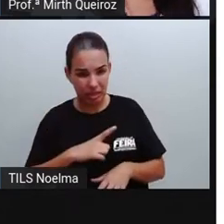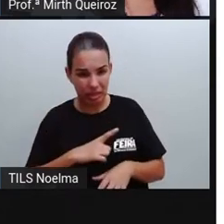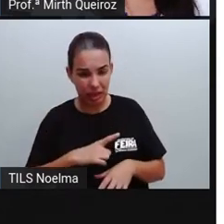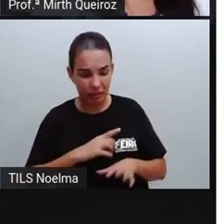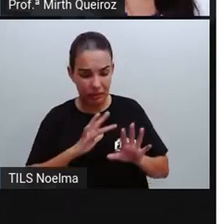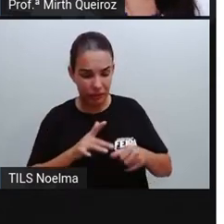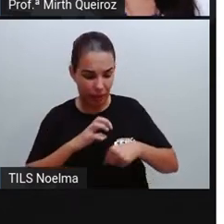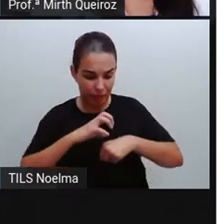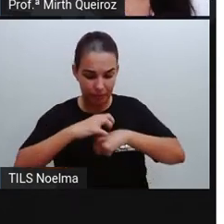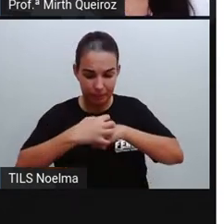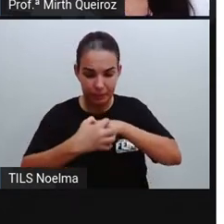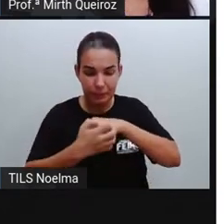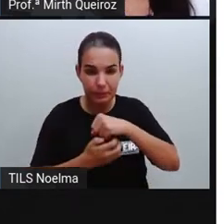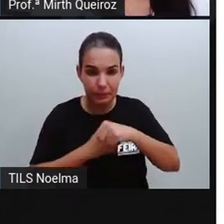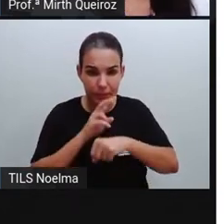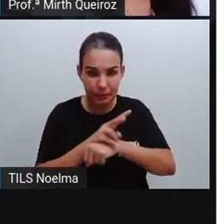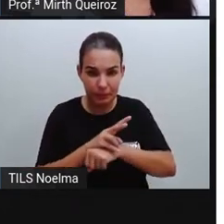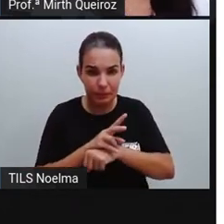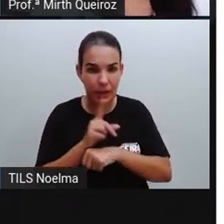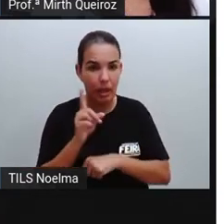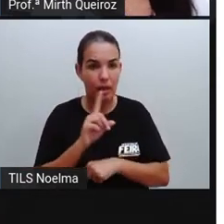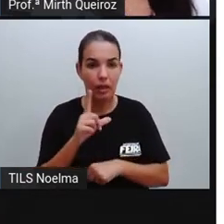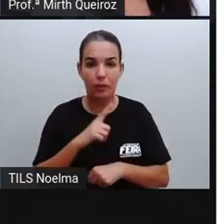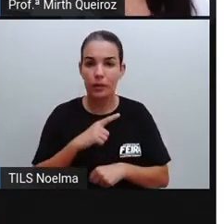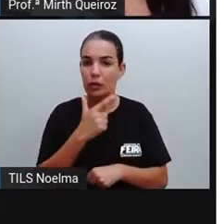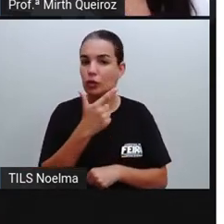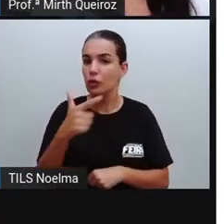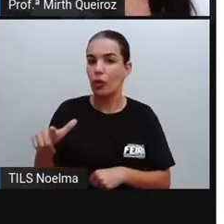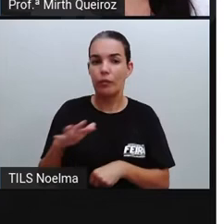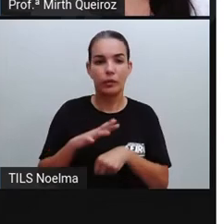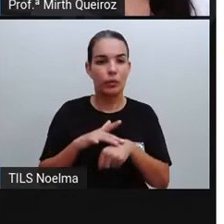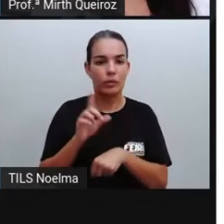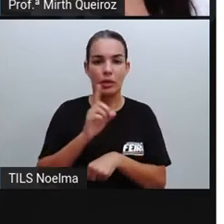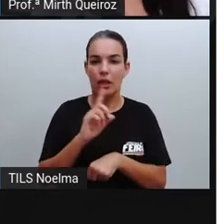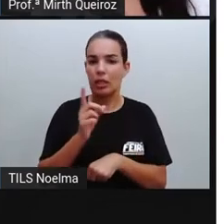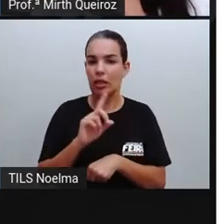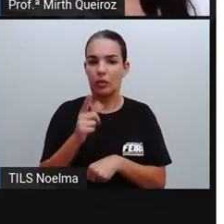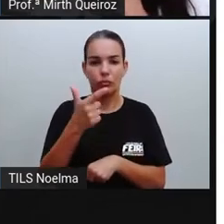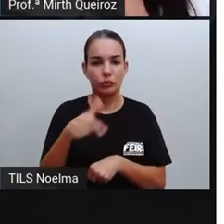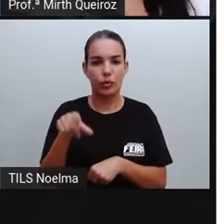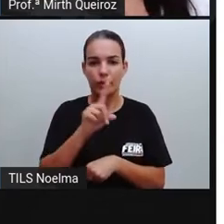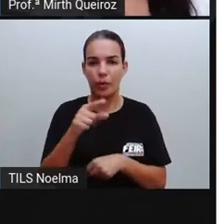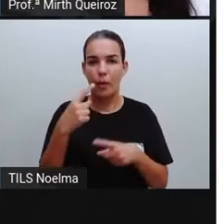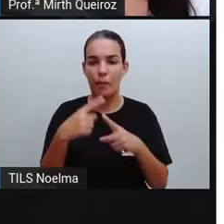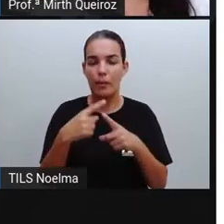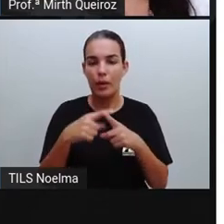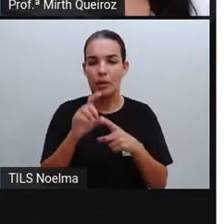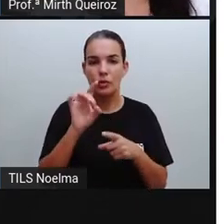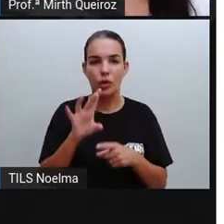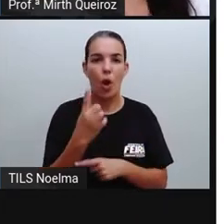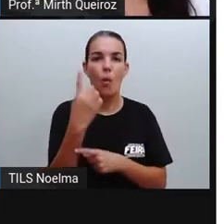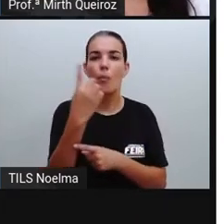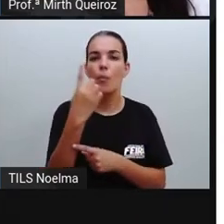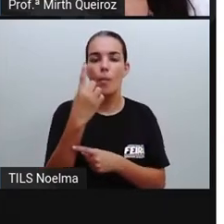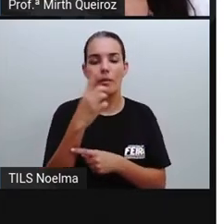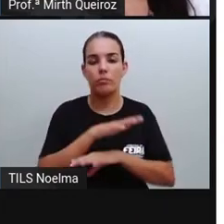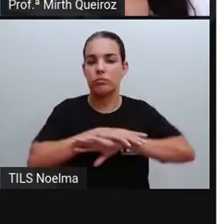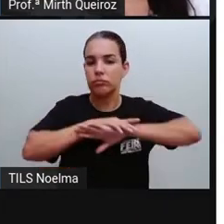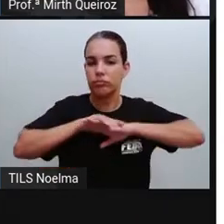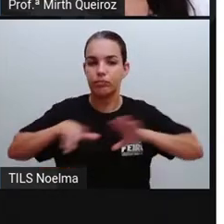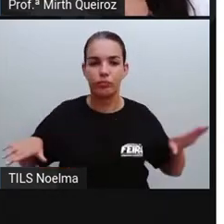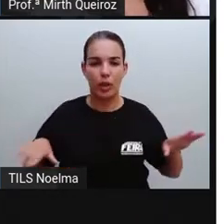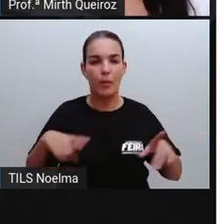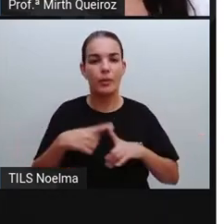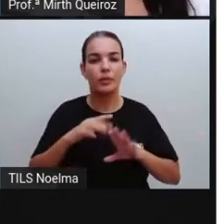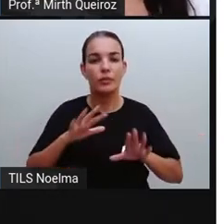pessoa teve chikungunya, ela não apresentará novamente a doença, ela vai pegar apenas uma vez em toda a sua vida, porque